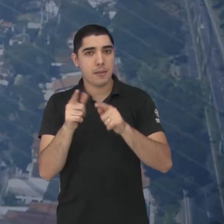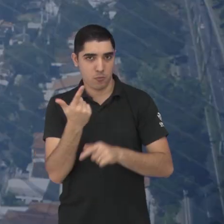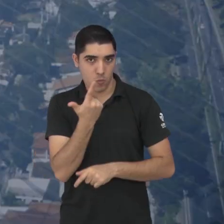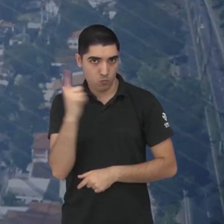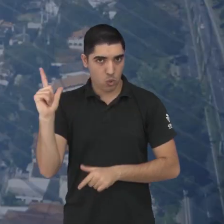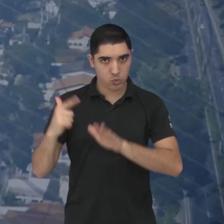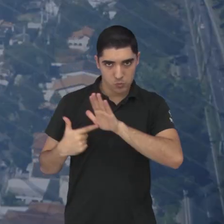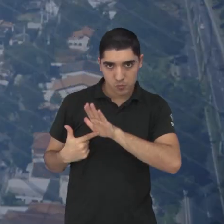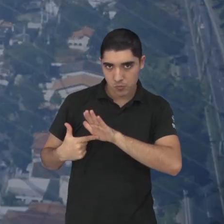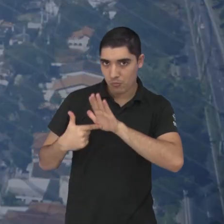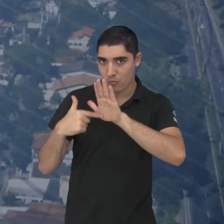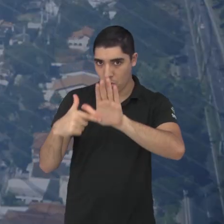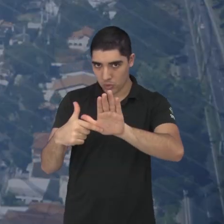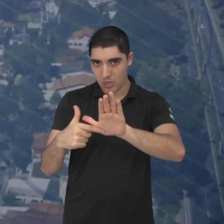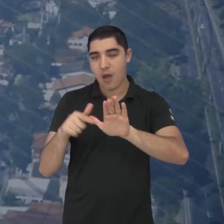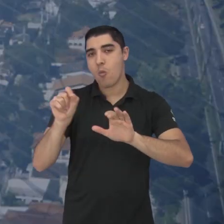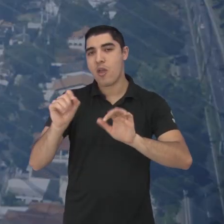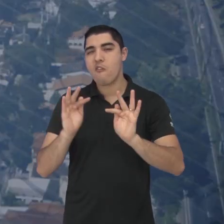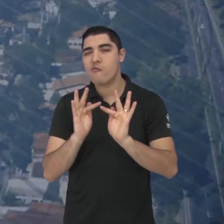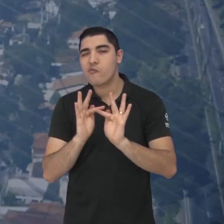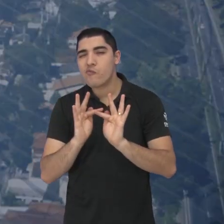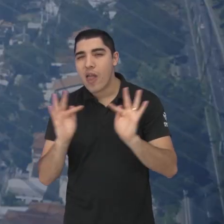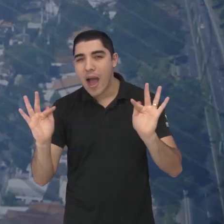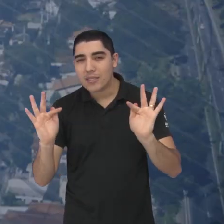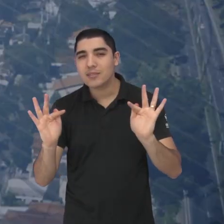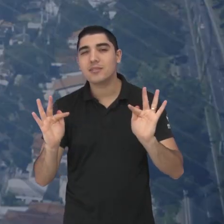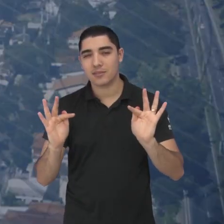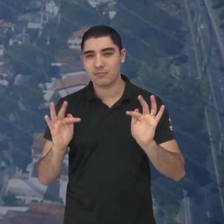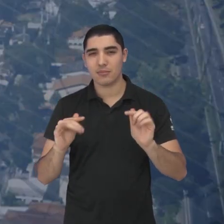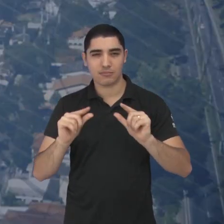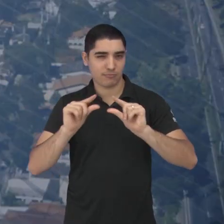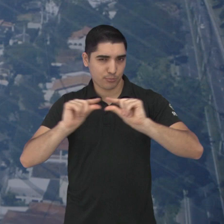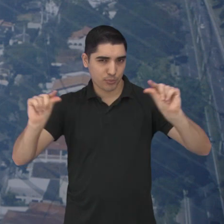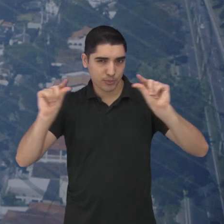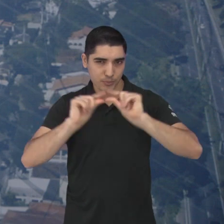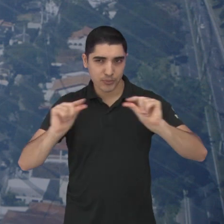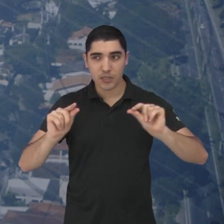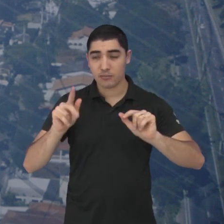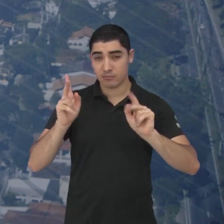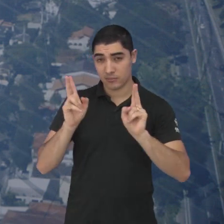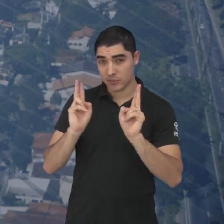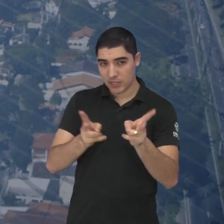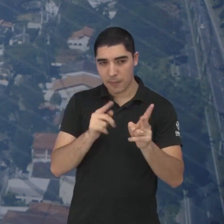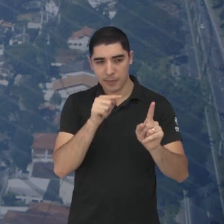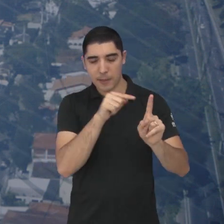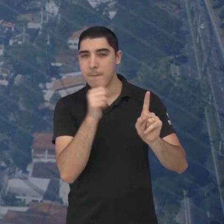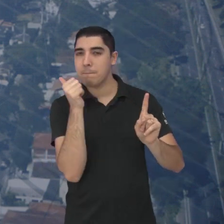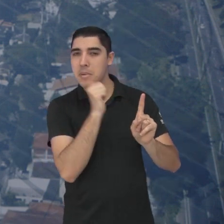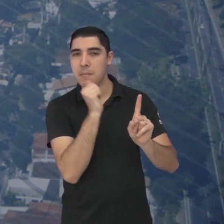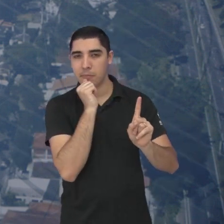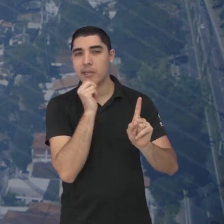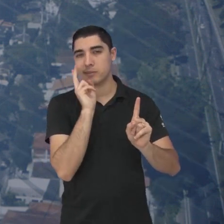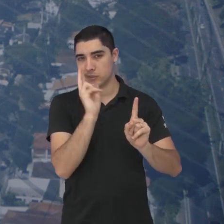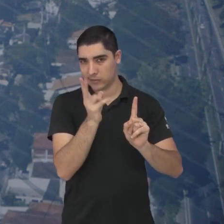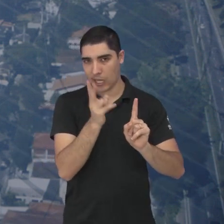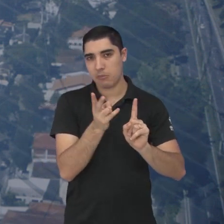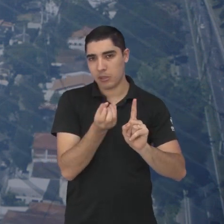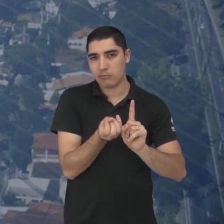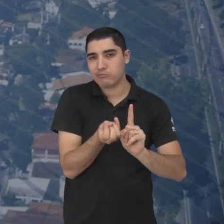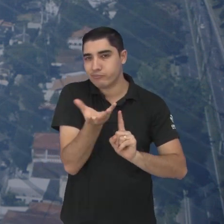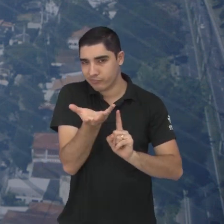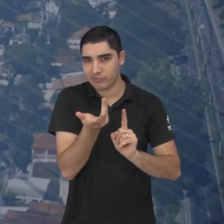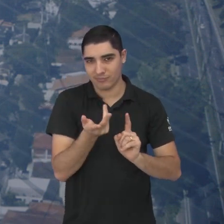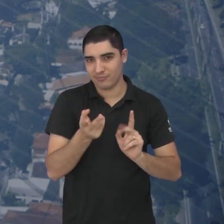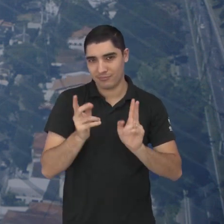separou também uma arte com algumas das frases bem comuns que são ditas por muitas das mães.